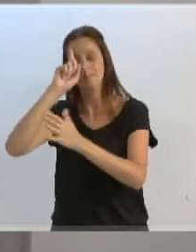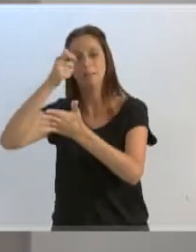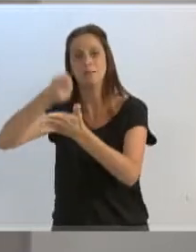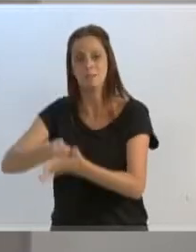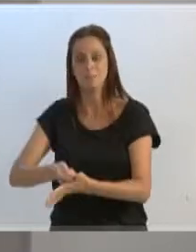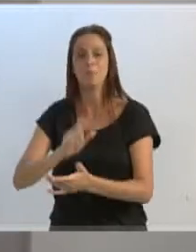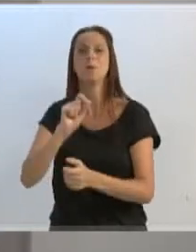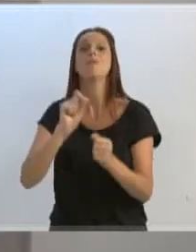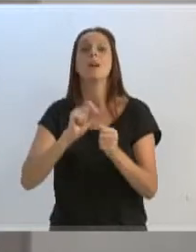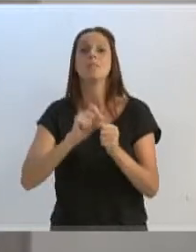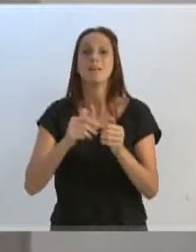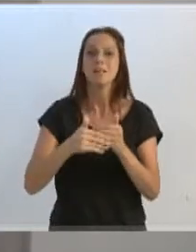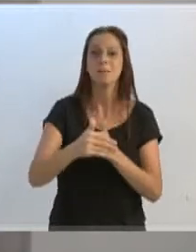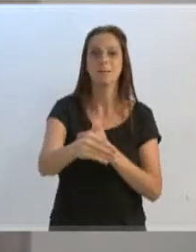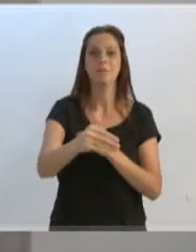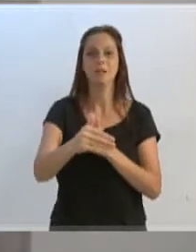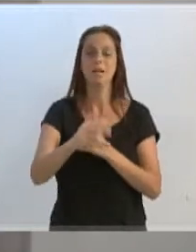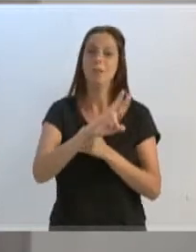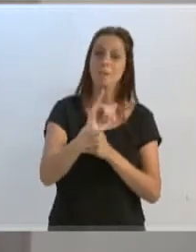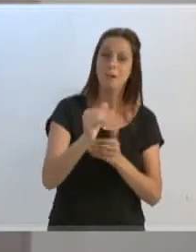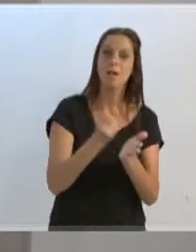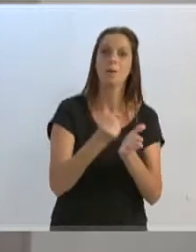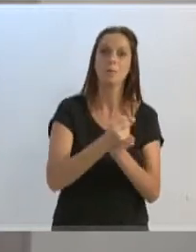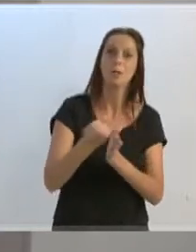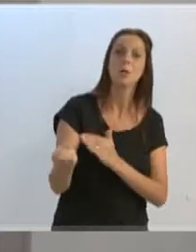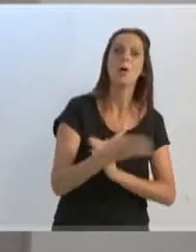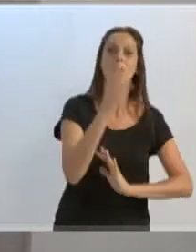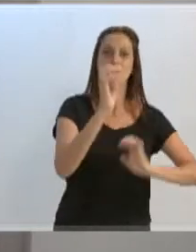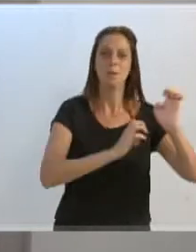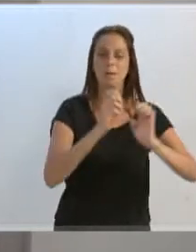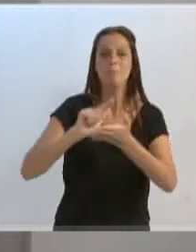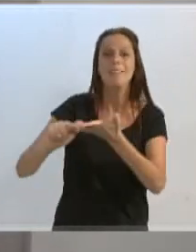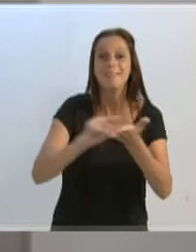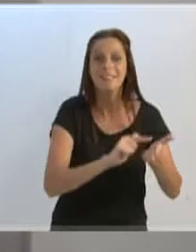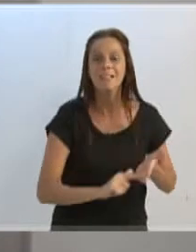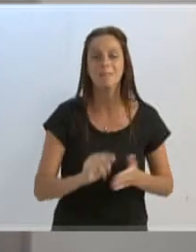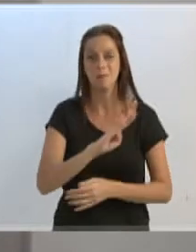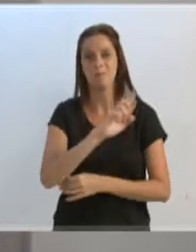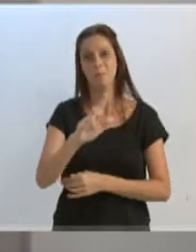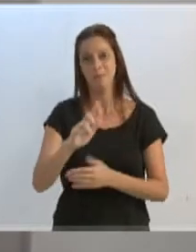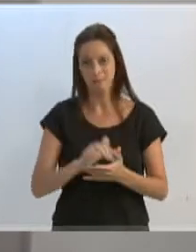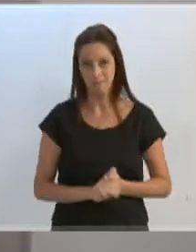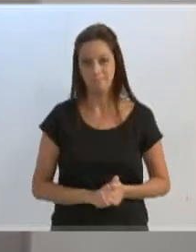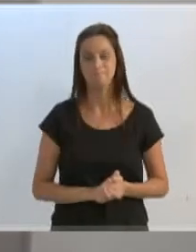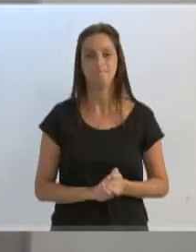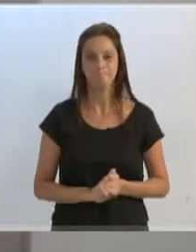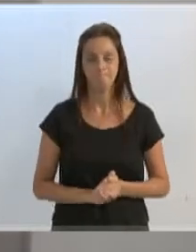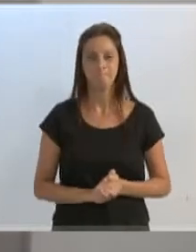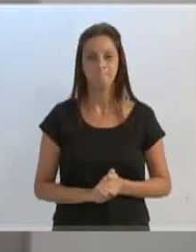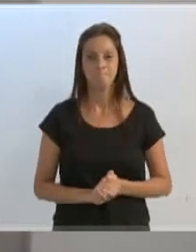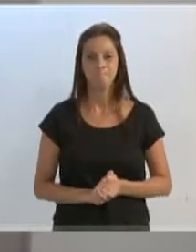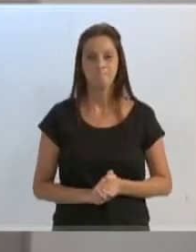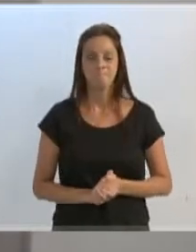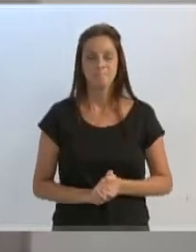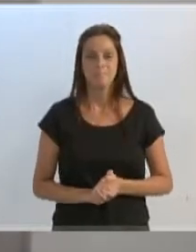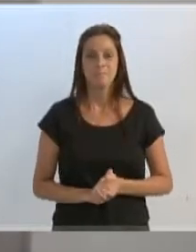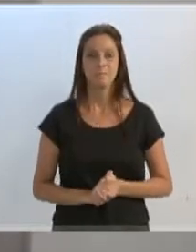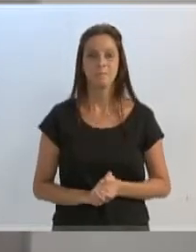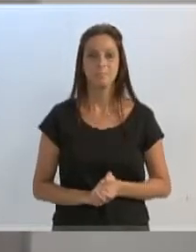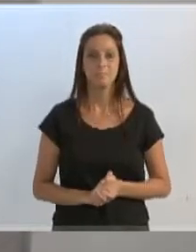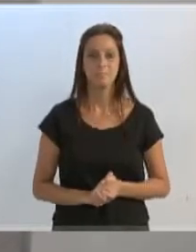futuras, dentre elas, como eu falei, a extinção da